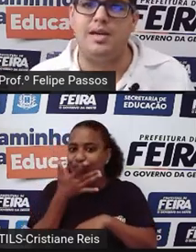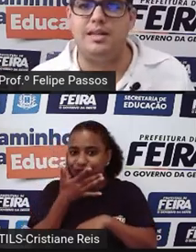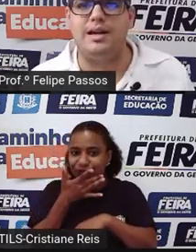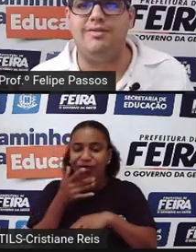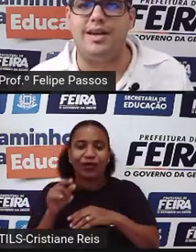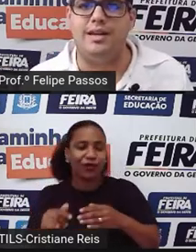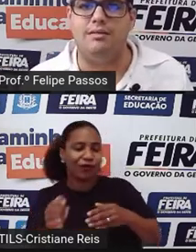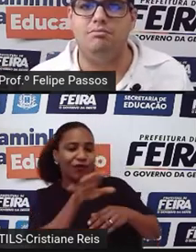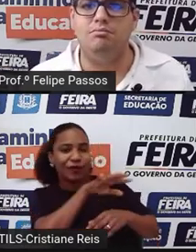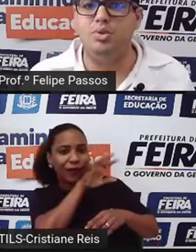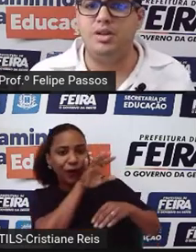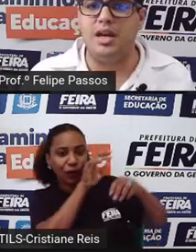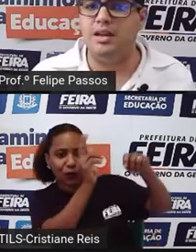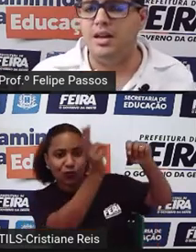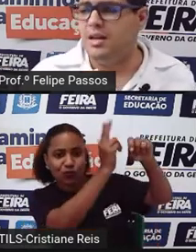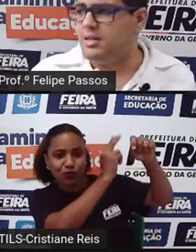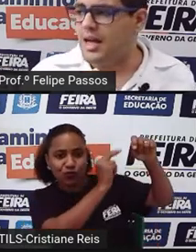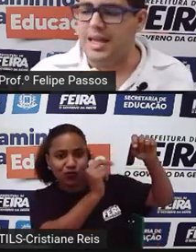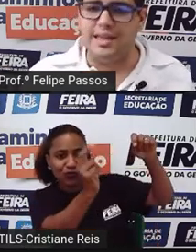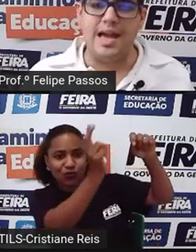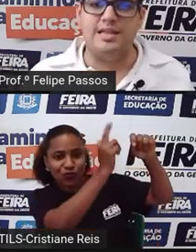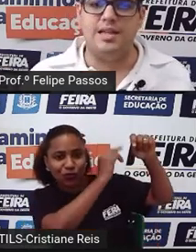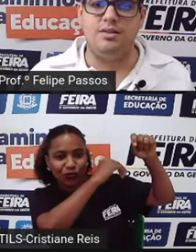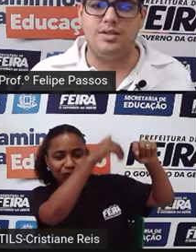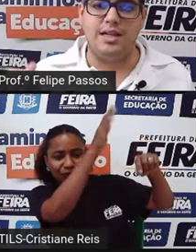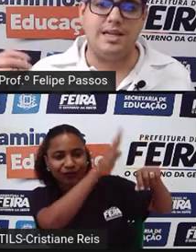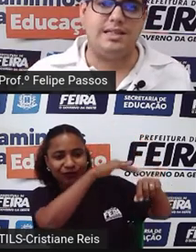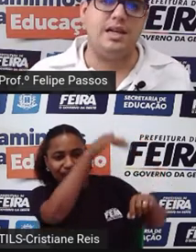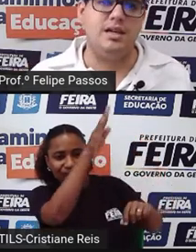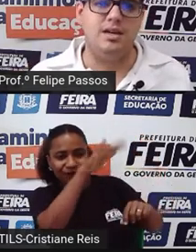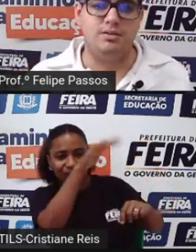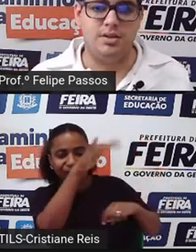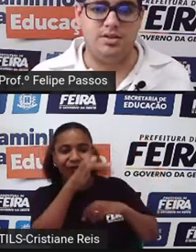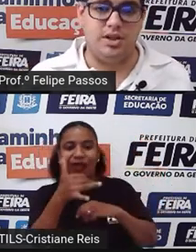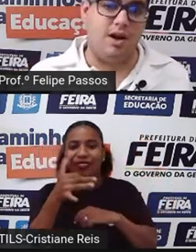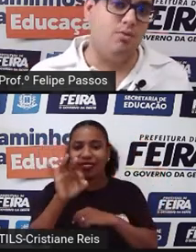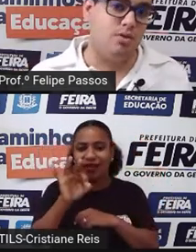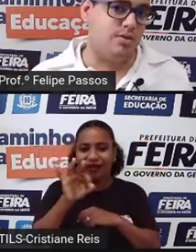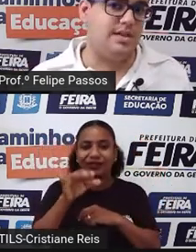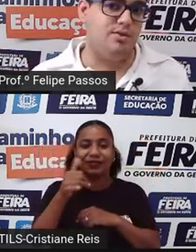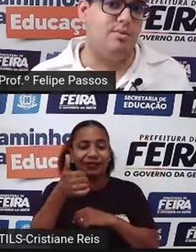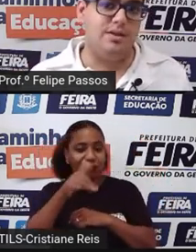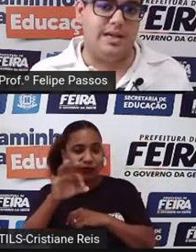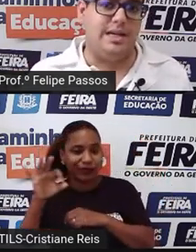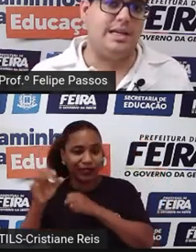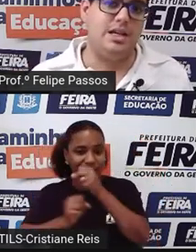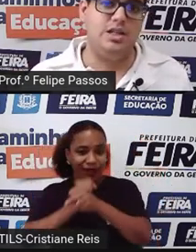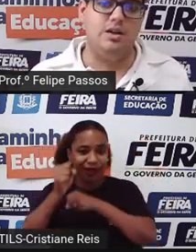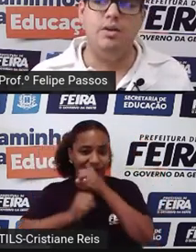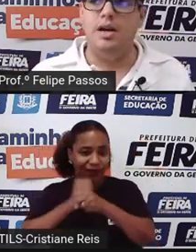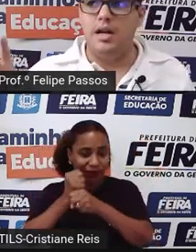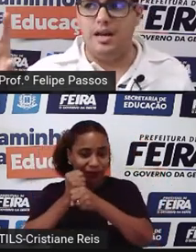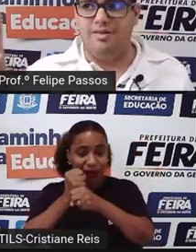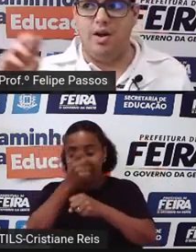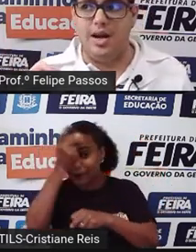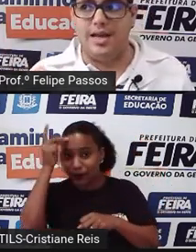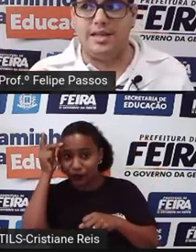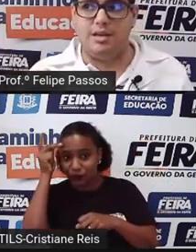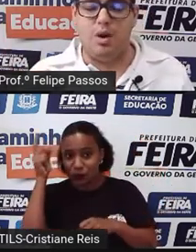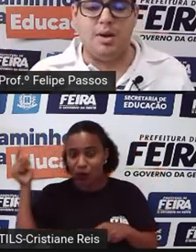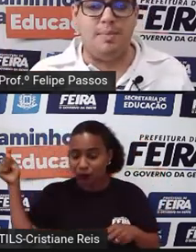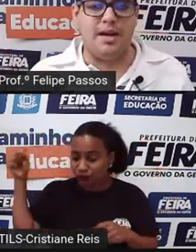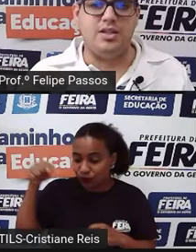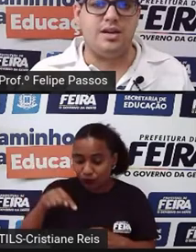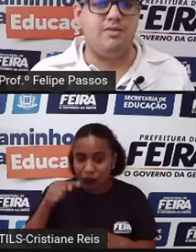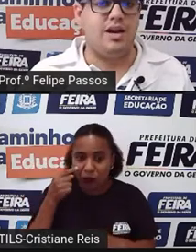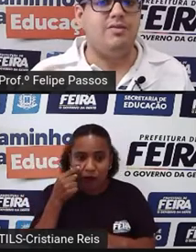animal aqui na caverna. Por quê? Daqui a 10 anos, daqui a 100 anos, chegar um outro ser humano aqui nessa região, ele vai olhar esse